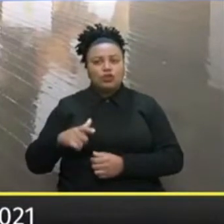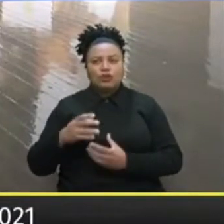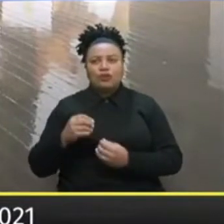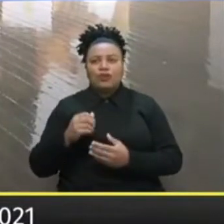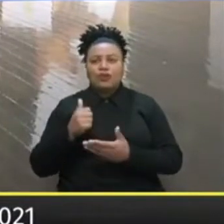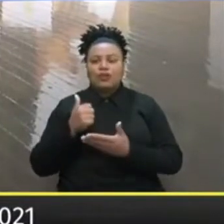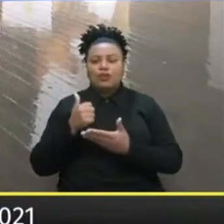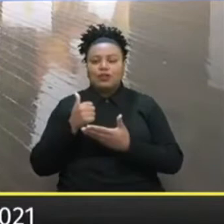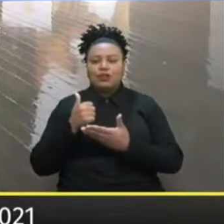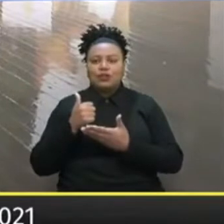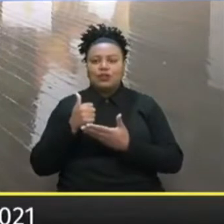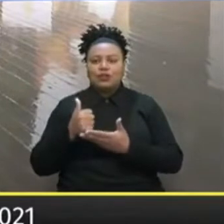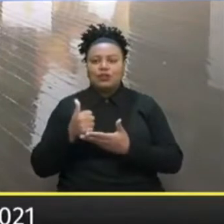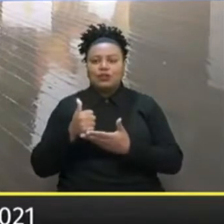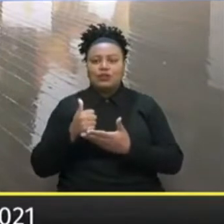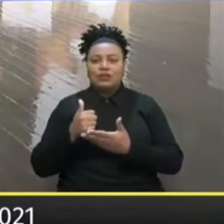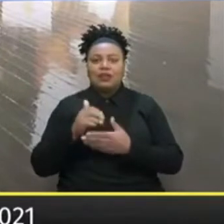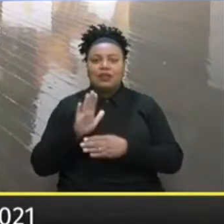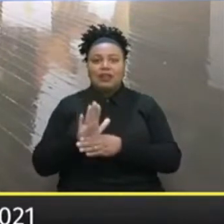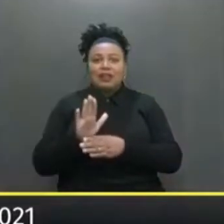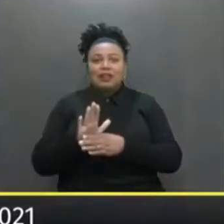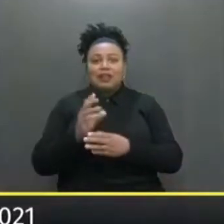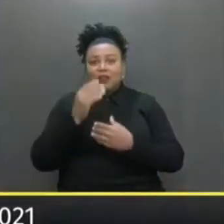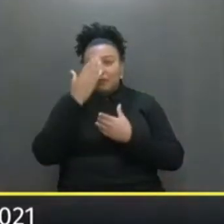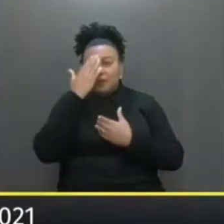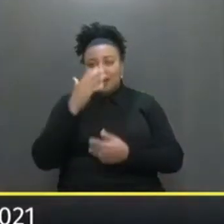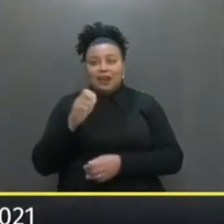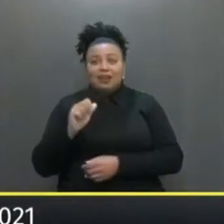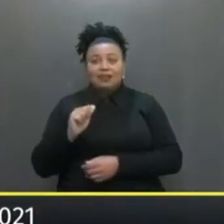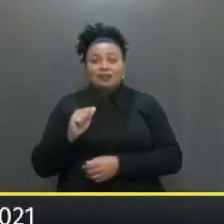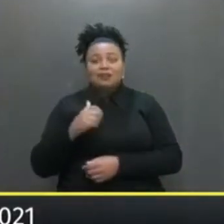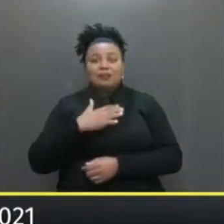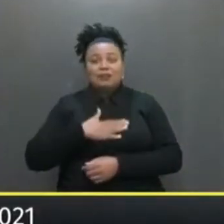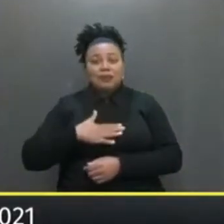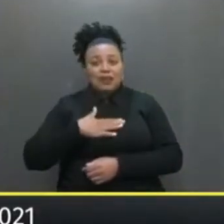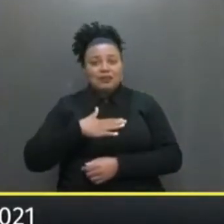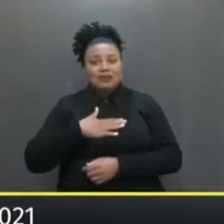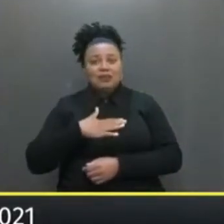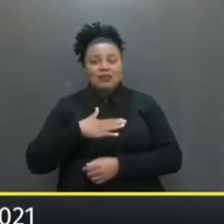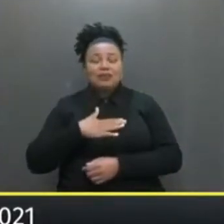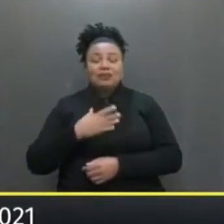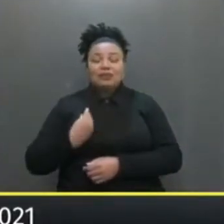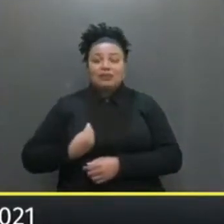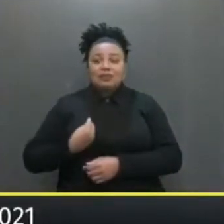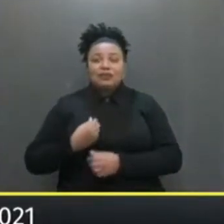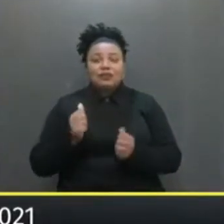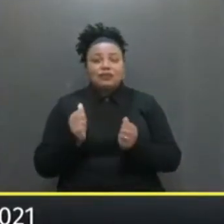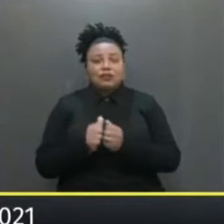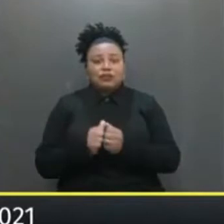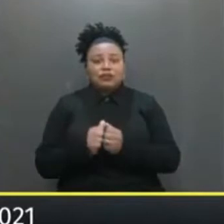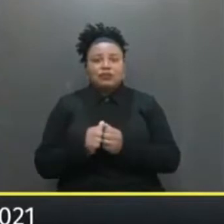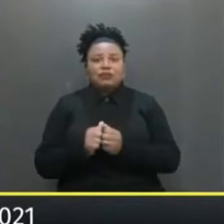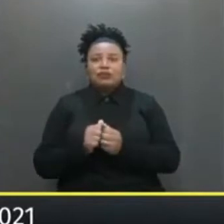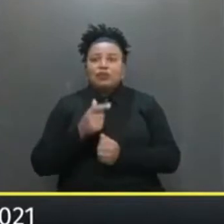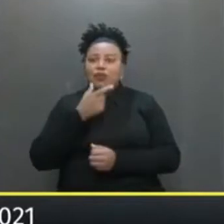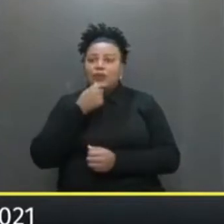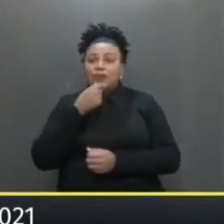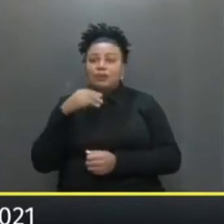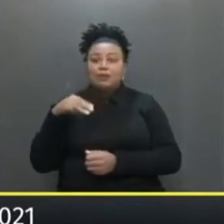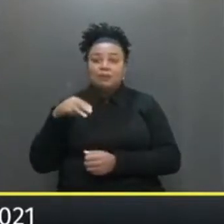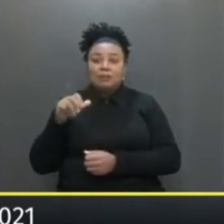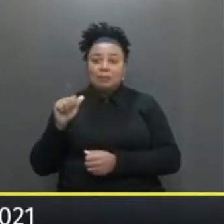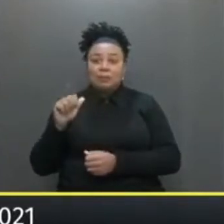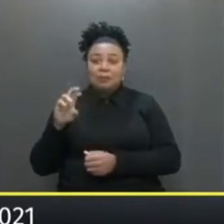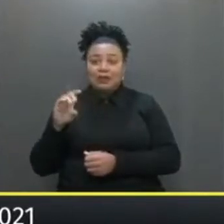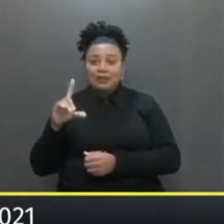Solidariedade Agora é o tema Muito obrigado Do Apple É um prazer É um prazer privilégio Estar aqui Conversando Com o Dr. Marcelo Matias